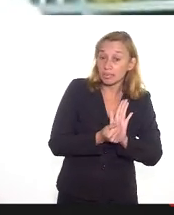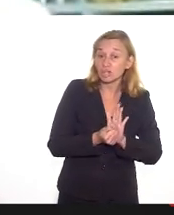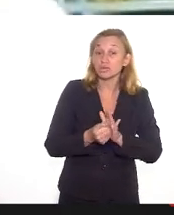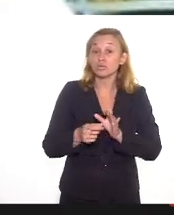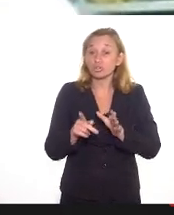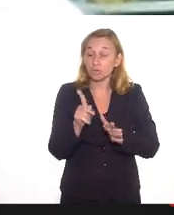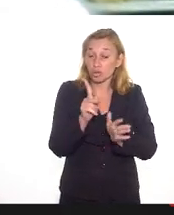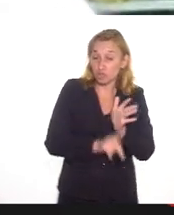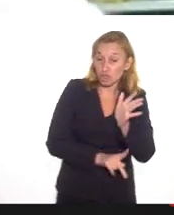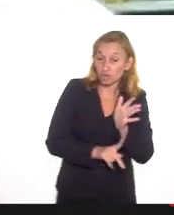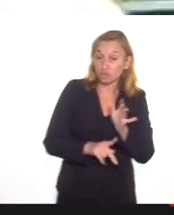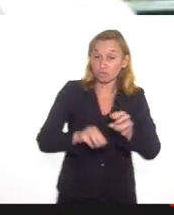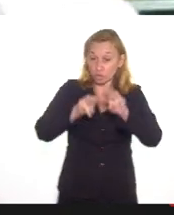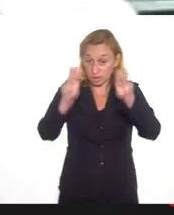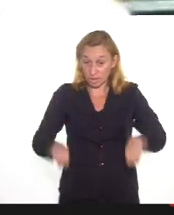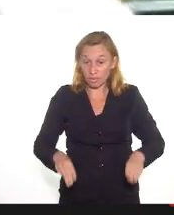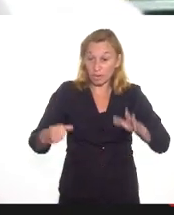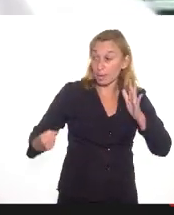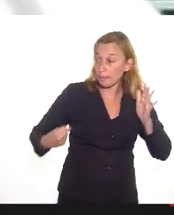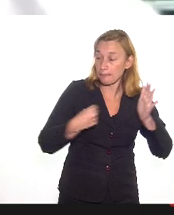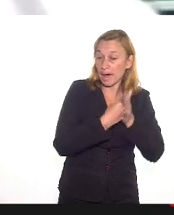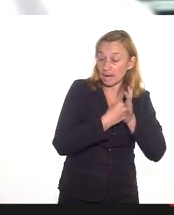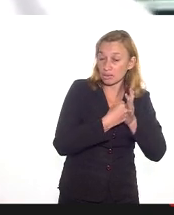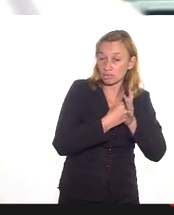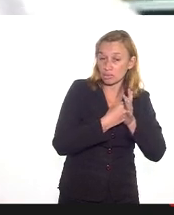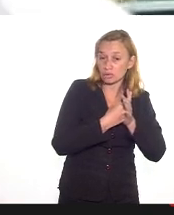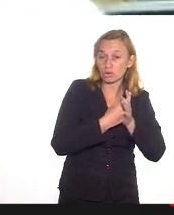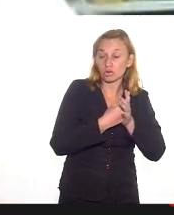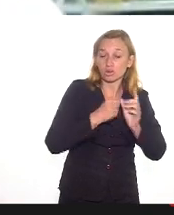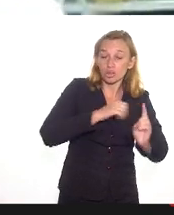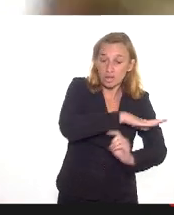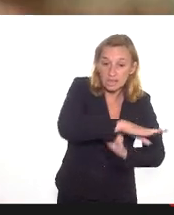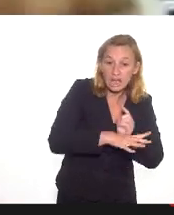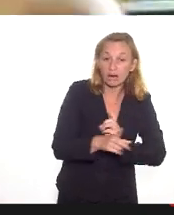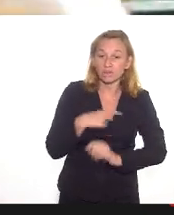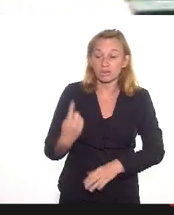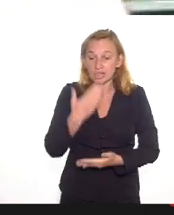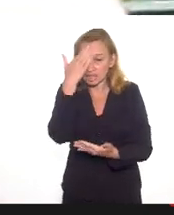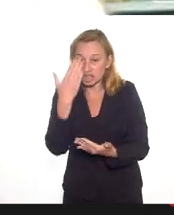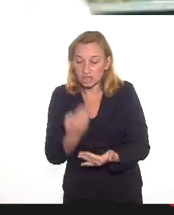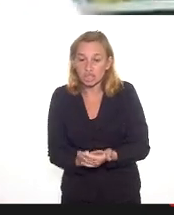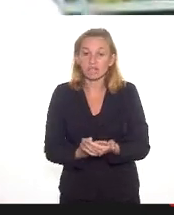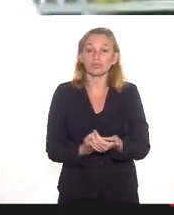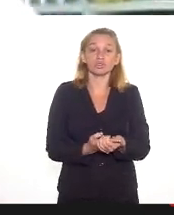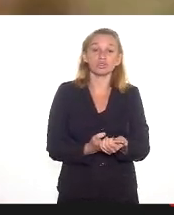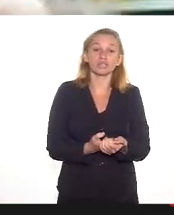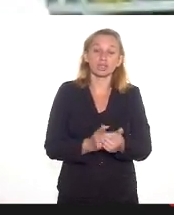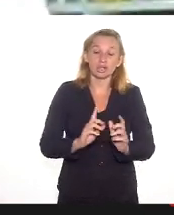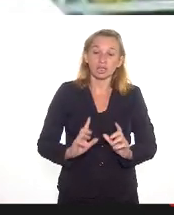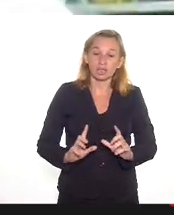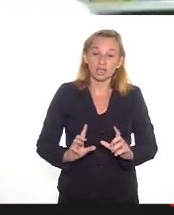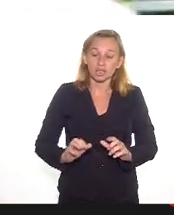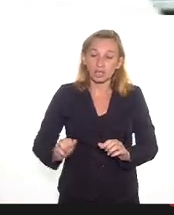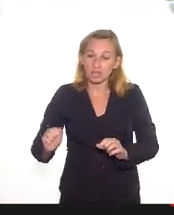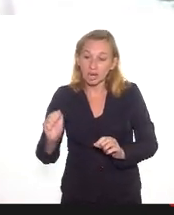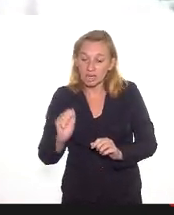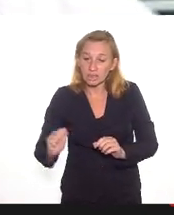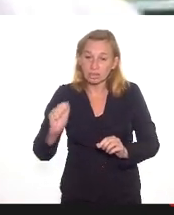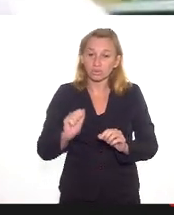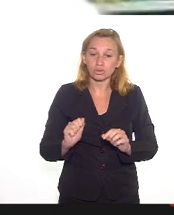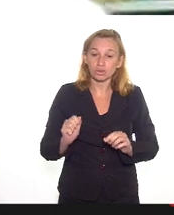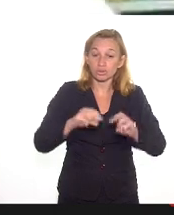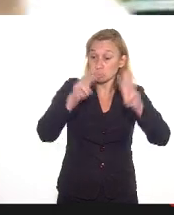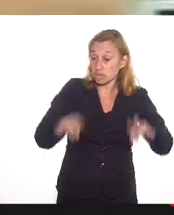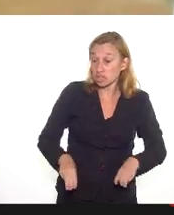projetos dos museus, impacto social, porque a gente acredita que as ações dos museus que hoje praticamente